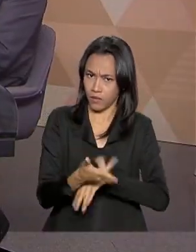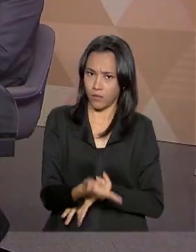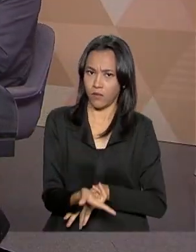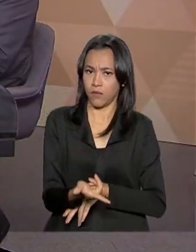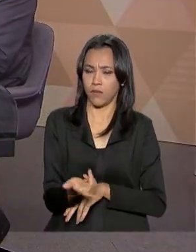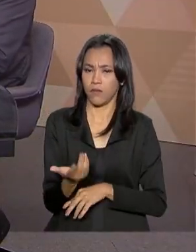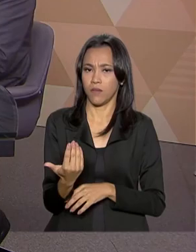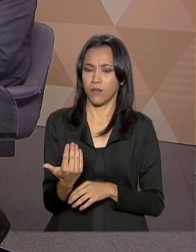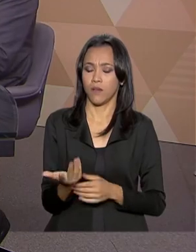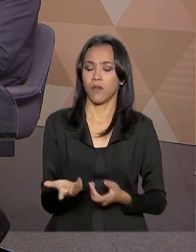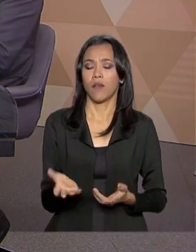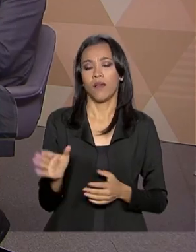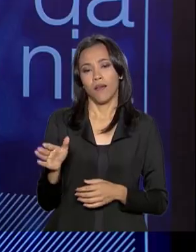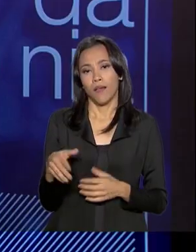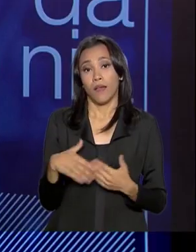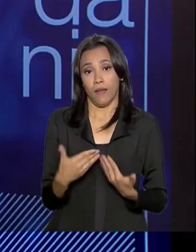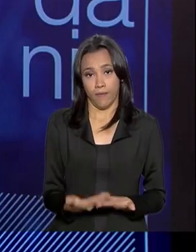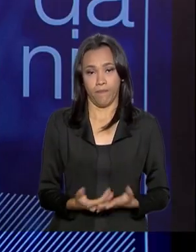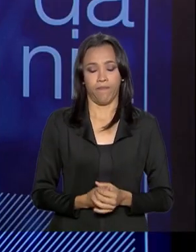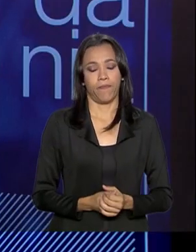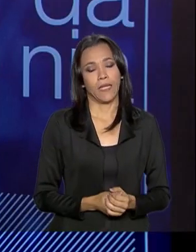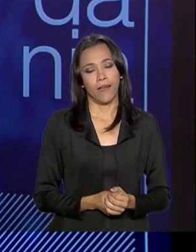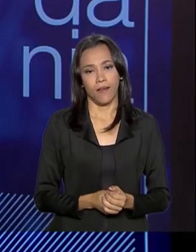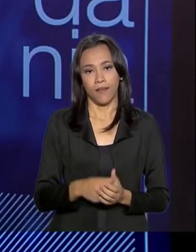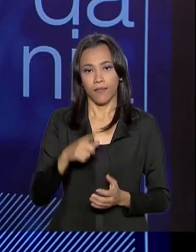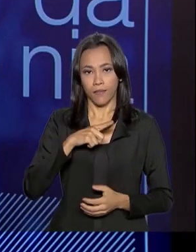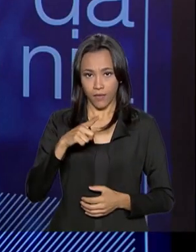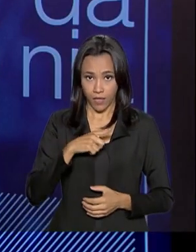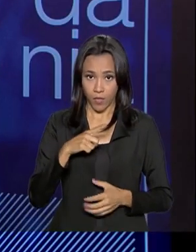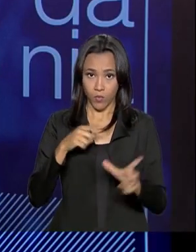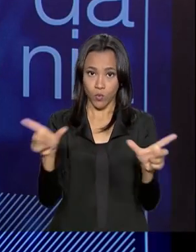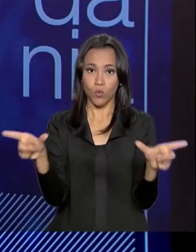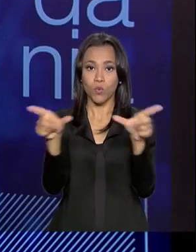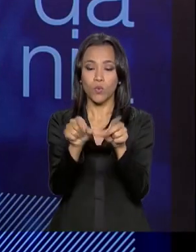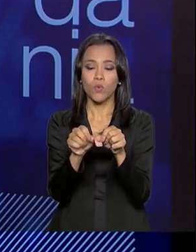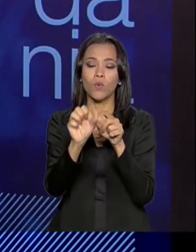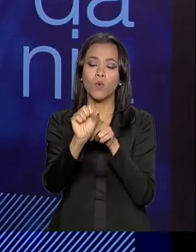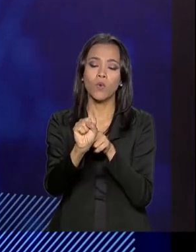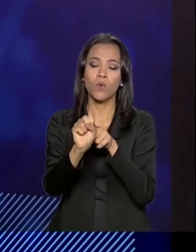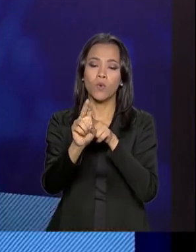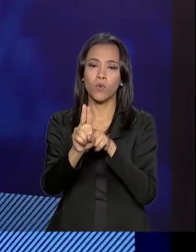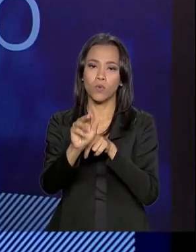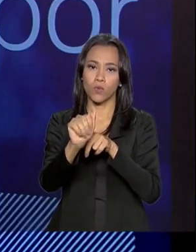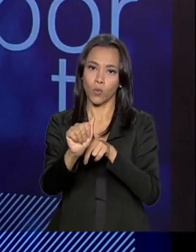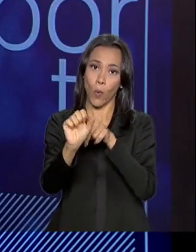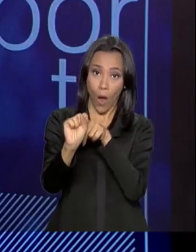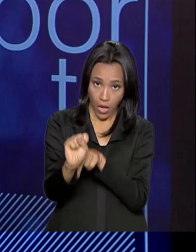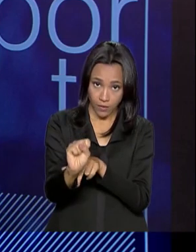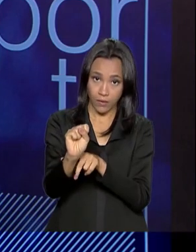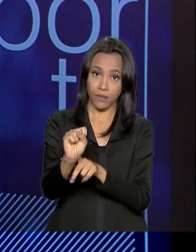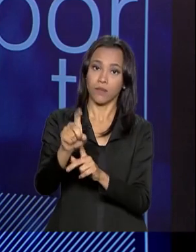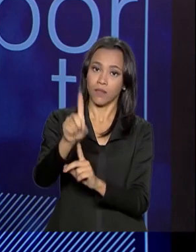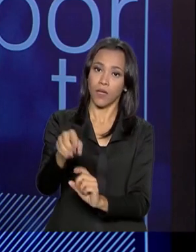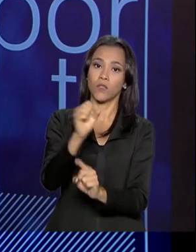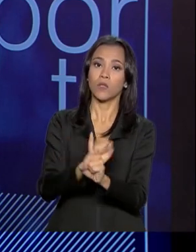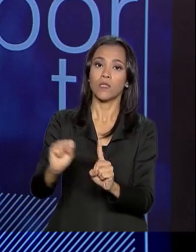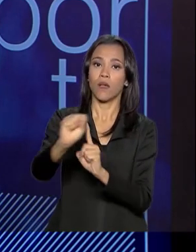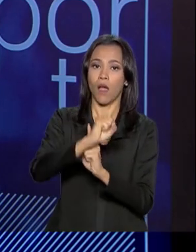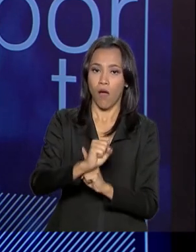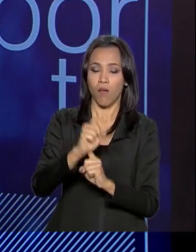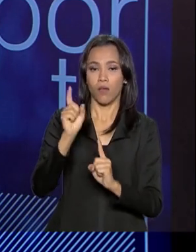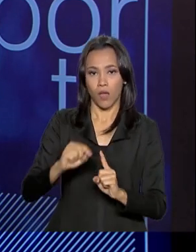É, nós temos um sistema único de assistência social, que é financiado basicamente pelo